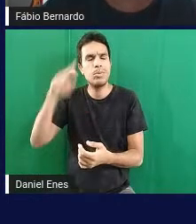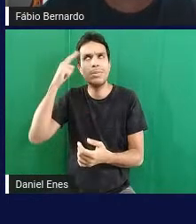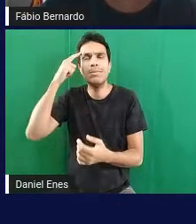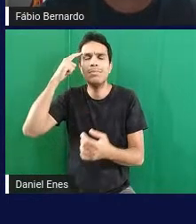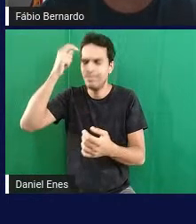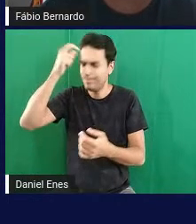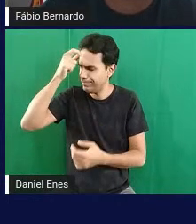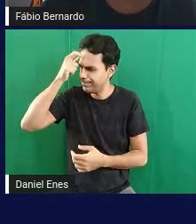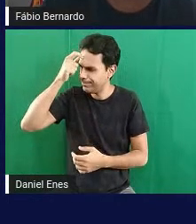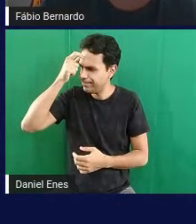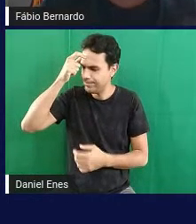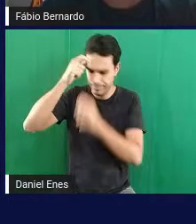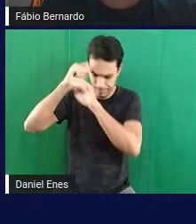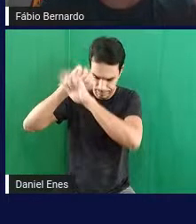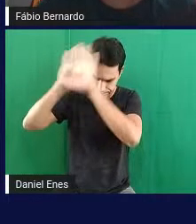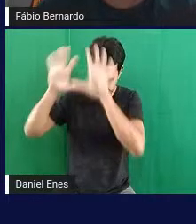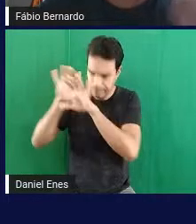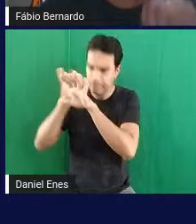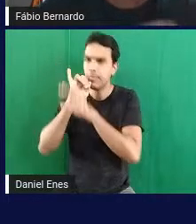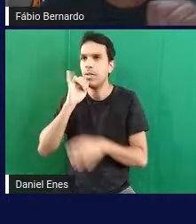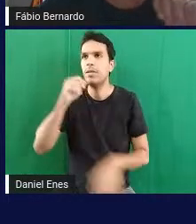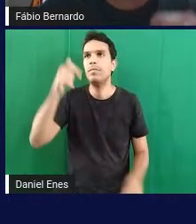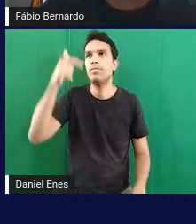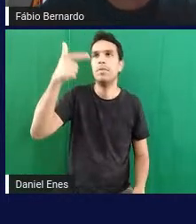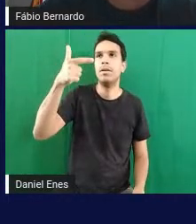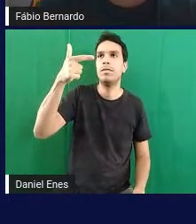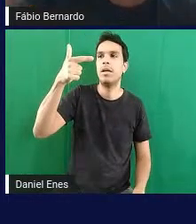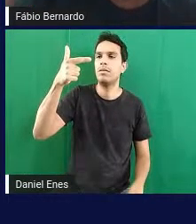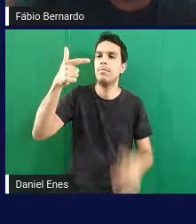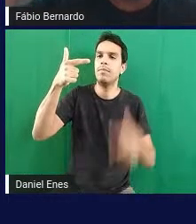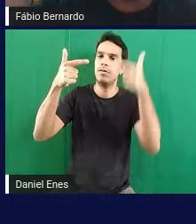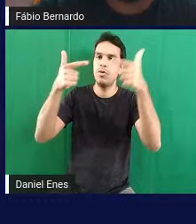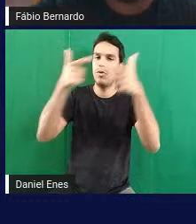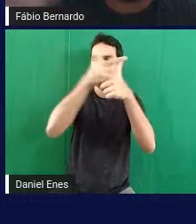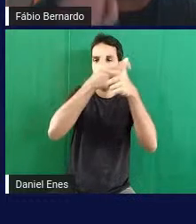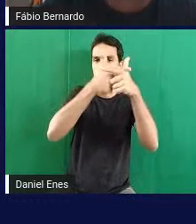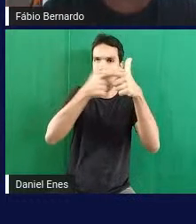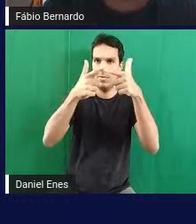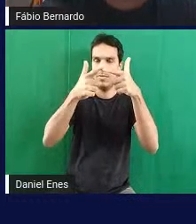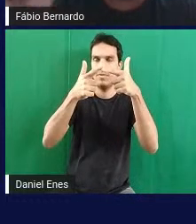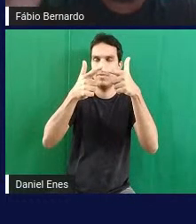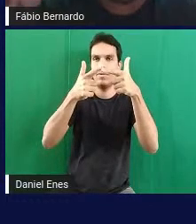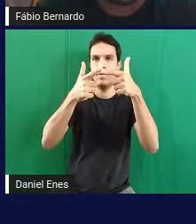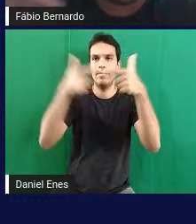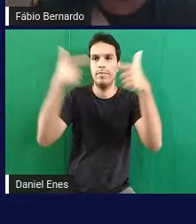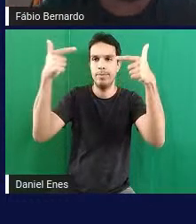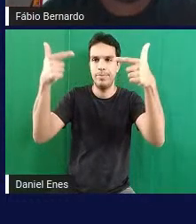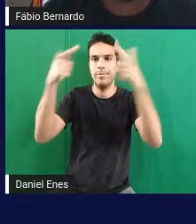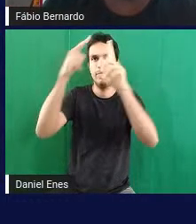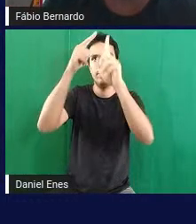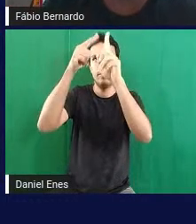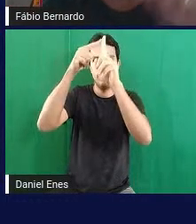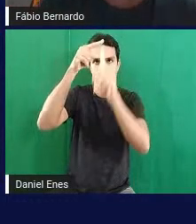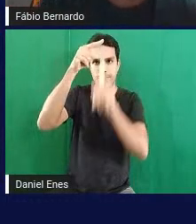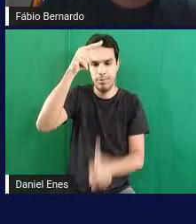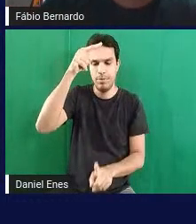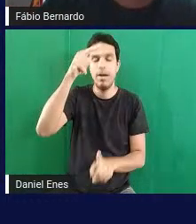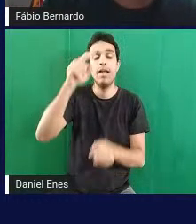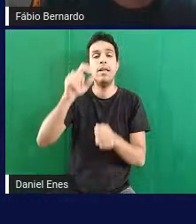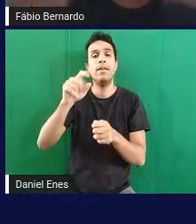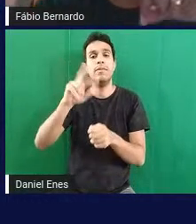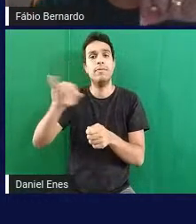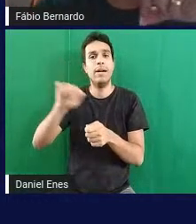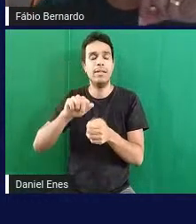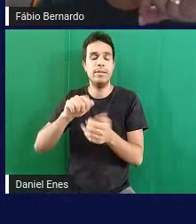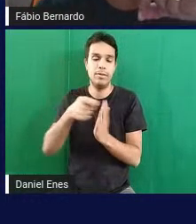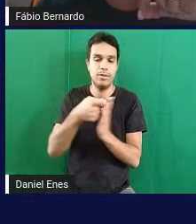por exemplo vai decompor o 12 então ele já sabe ah é divisível por 2 então o primeiro fator é 2 aí ele vai escrever o 2 em braille ah o